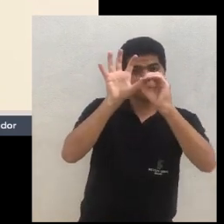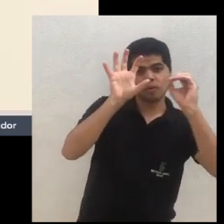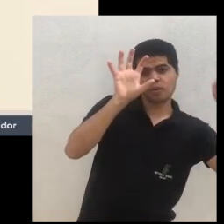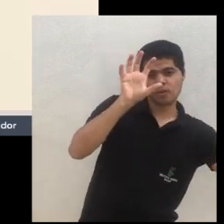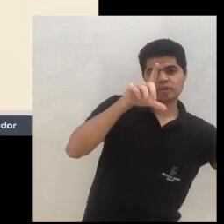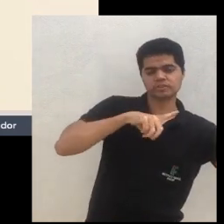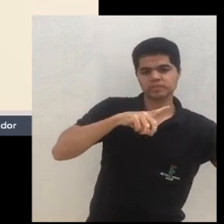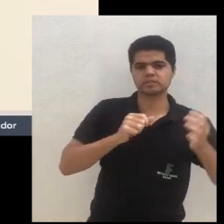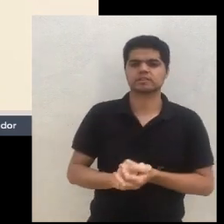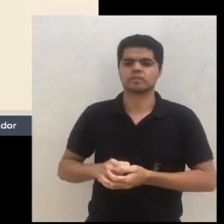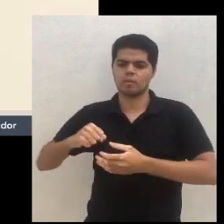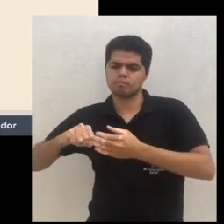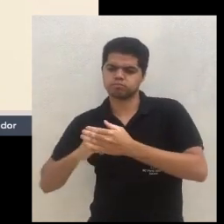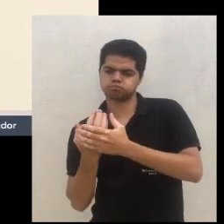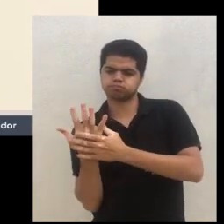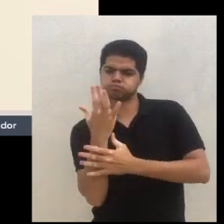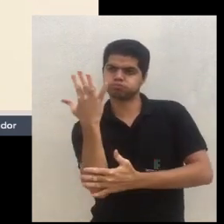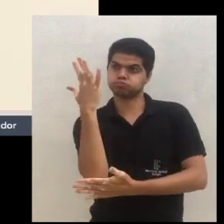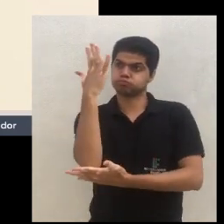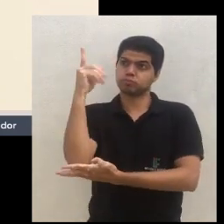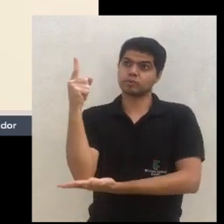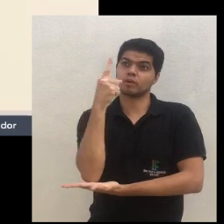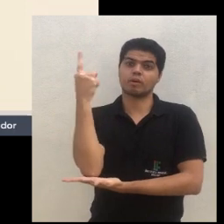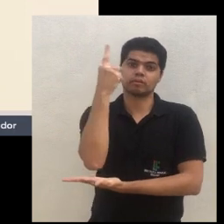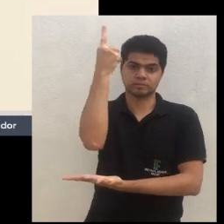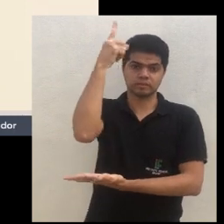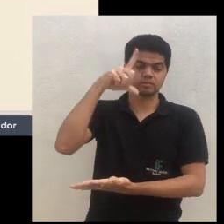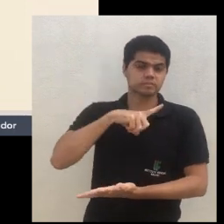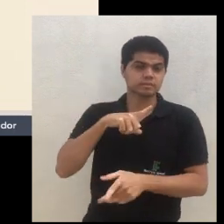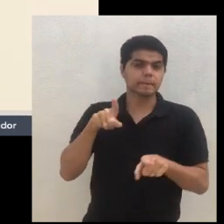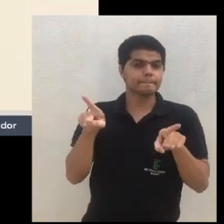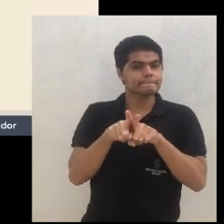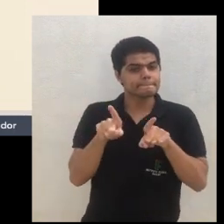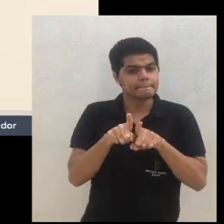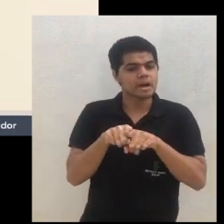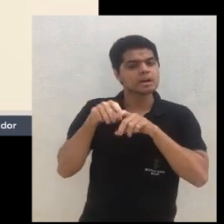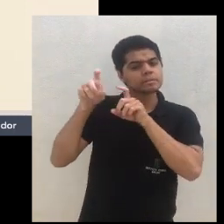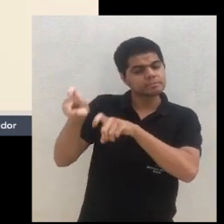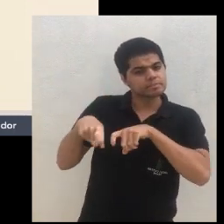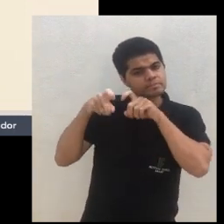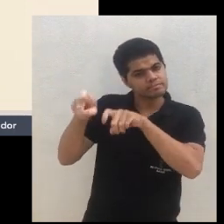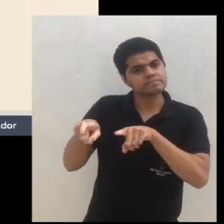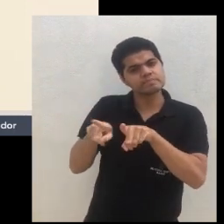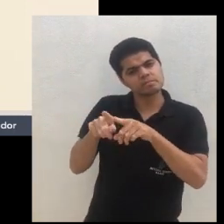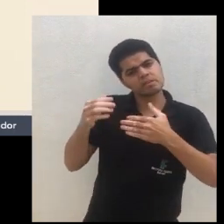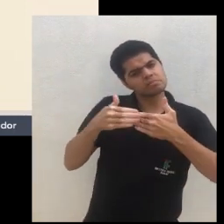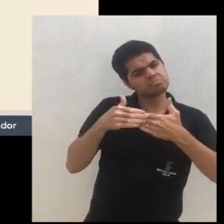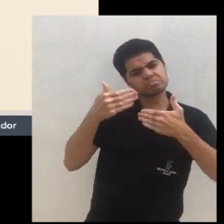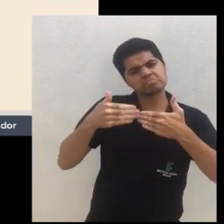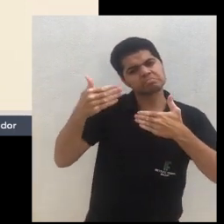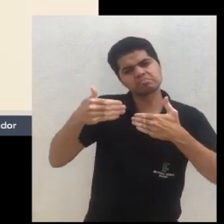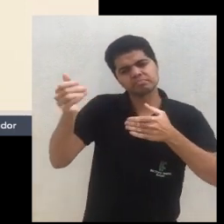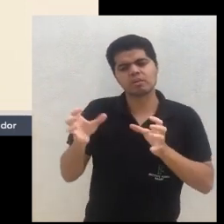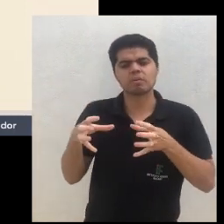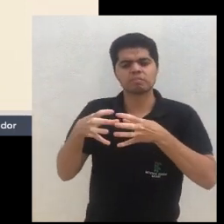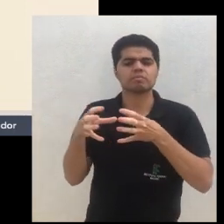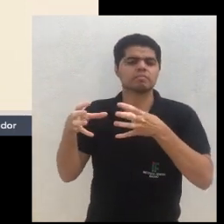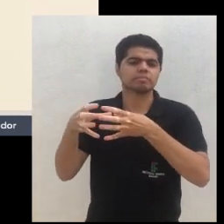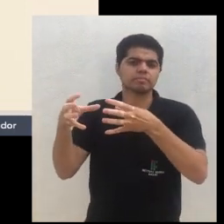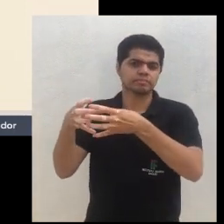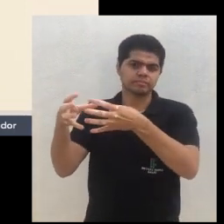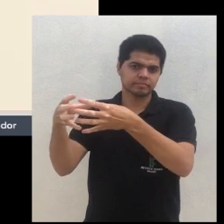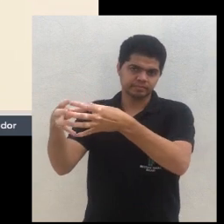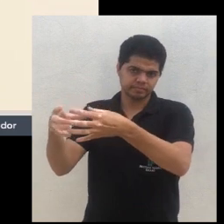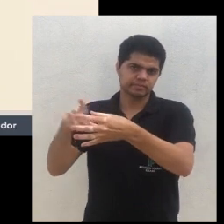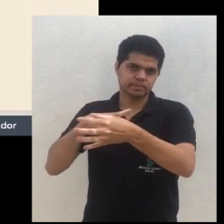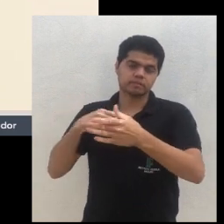eucalipto, depois vem a braquiária e eucalipto, depois a pecuária e o eucalipto. E depois você pode aí continuar nesse sistema. O